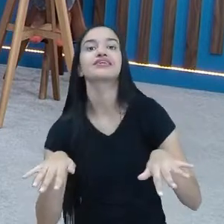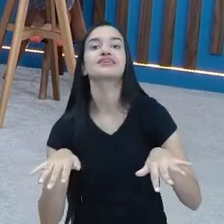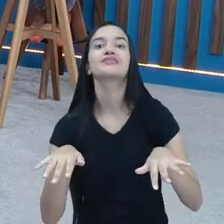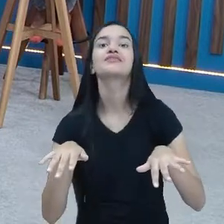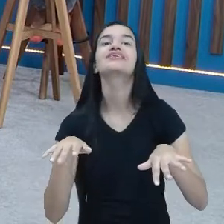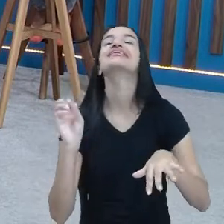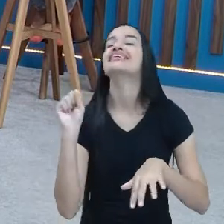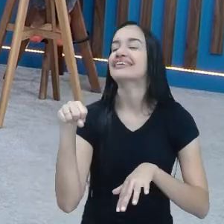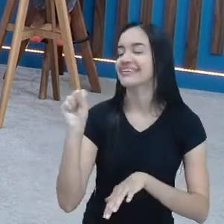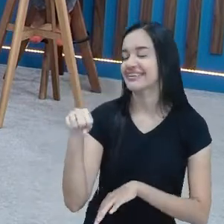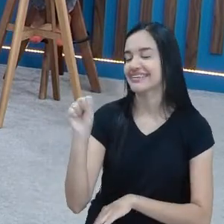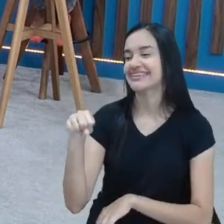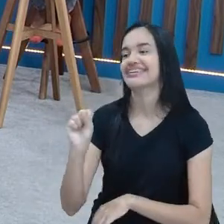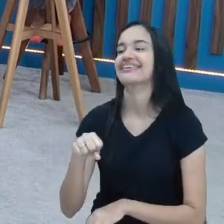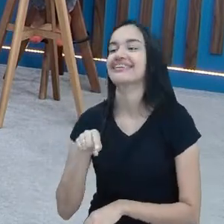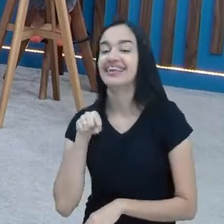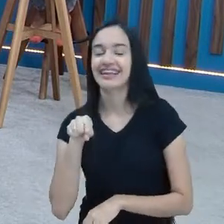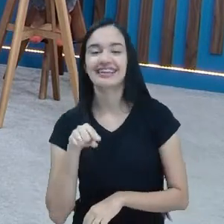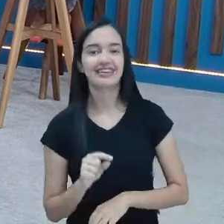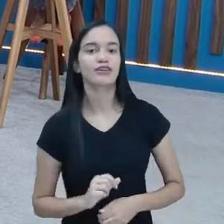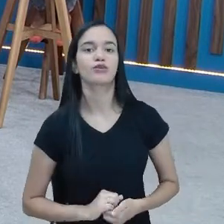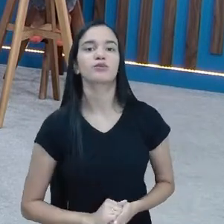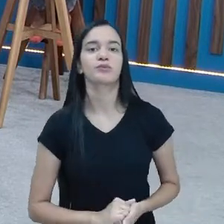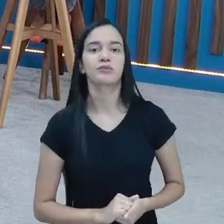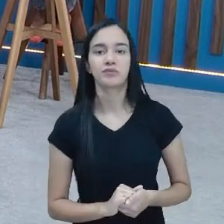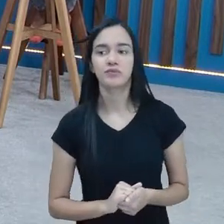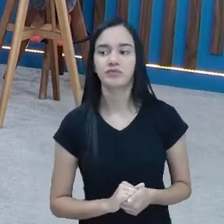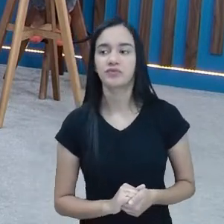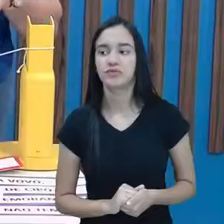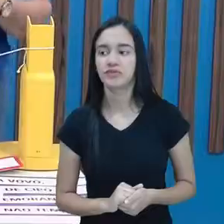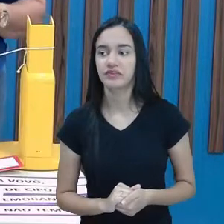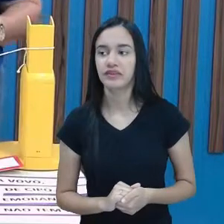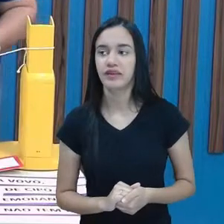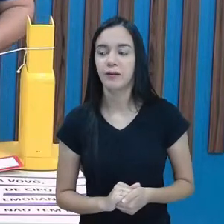Menina, essa? Essa. Olha aí.